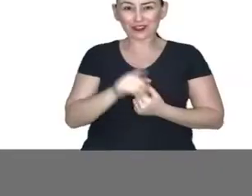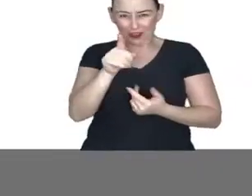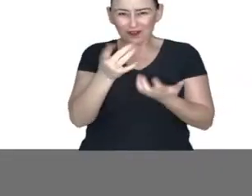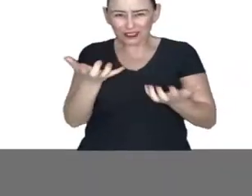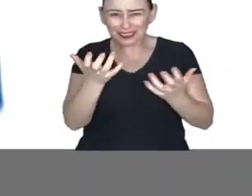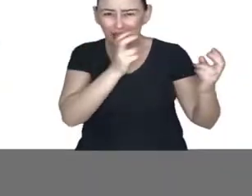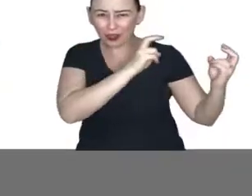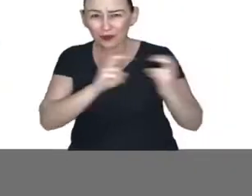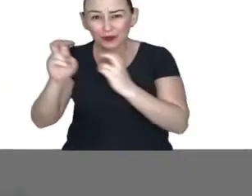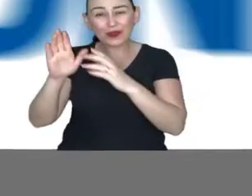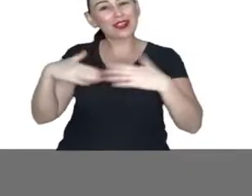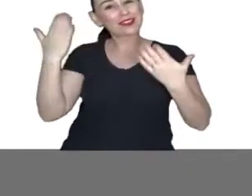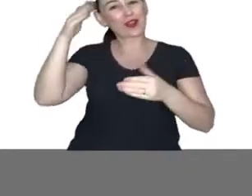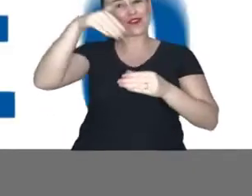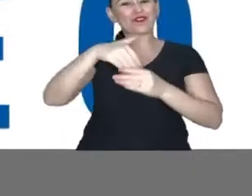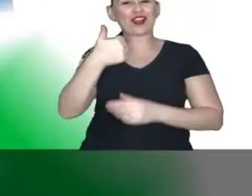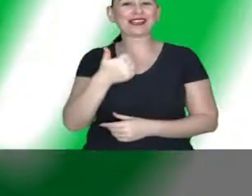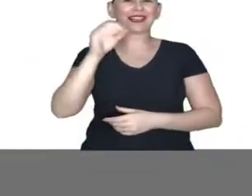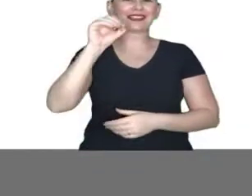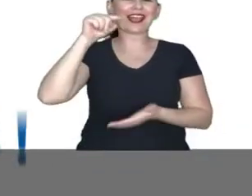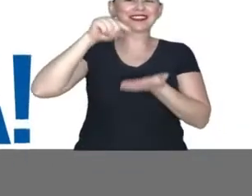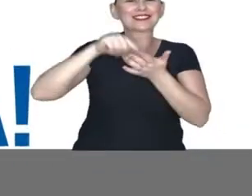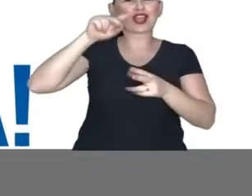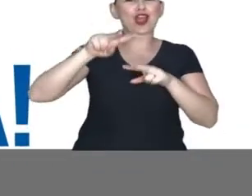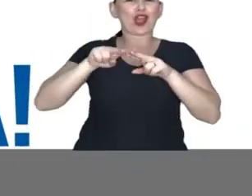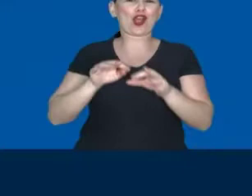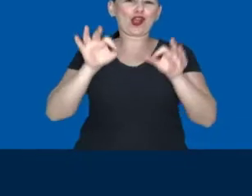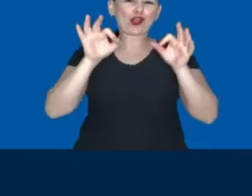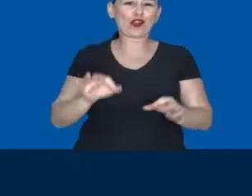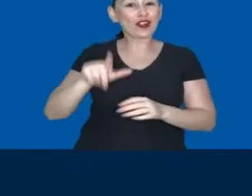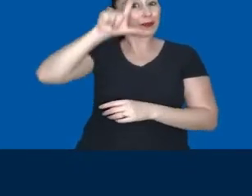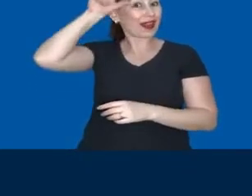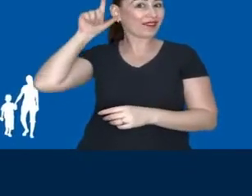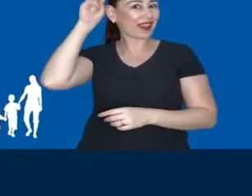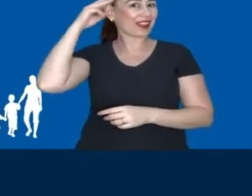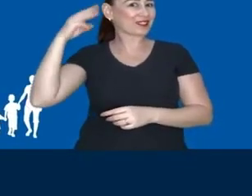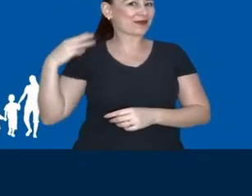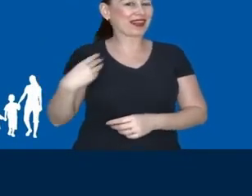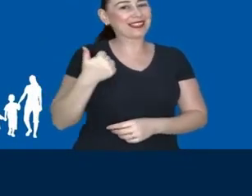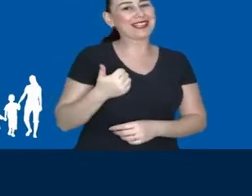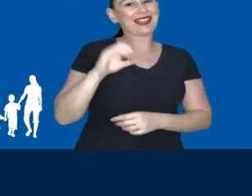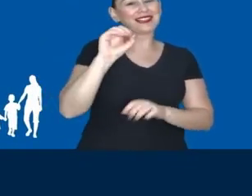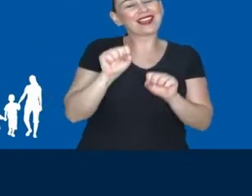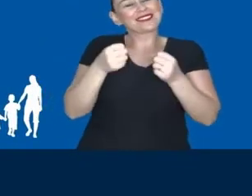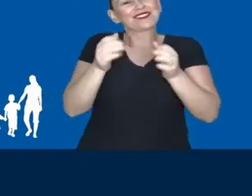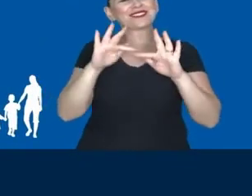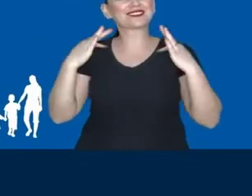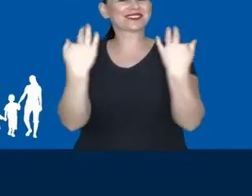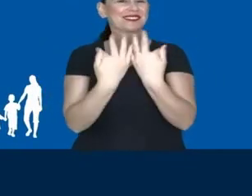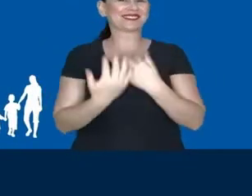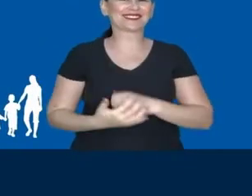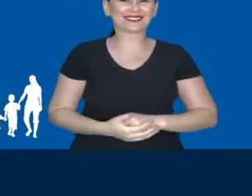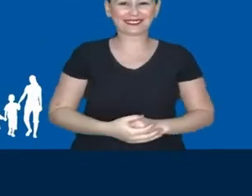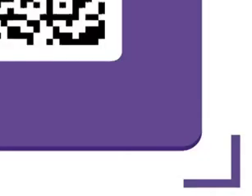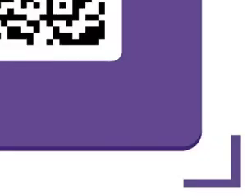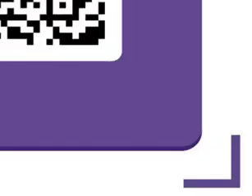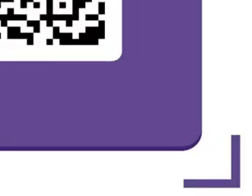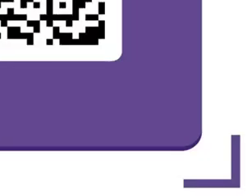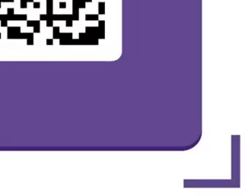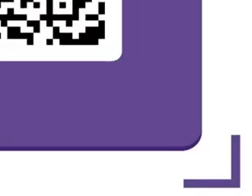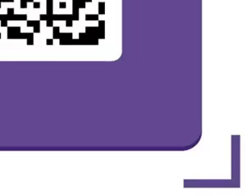Municipal. Para fazer isso acontecer, aperte o 10 e confirma. Lafayette Marley é 10, em defesa da família.